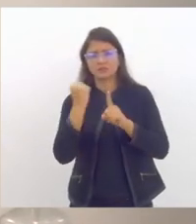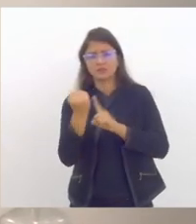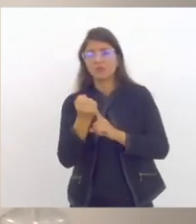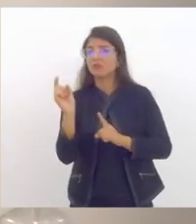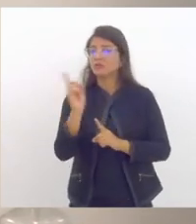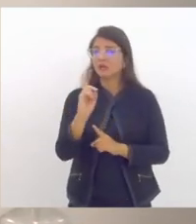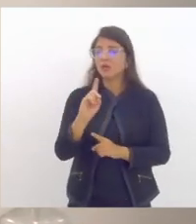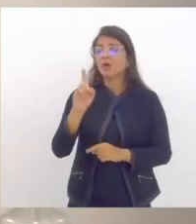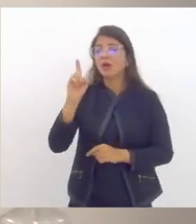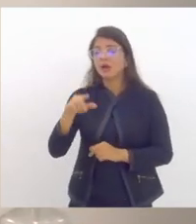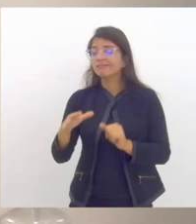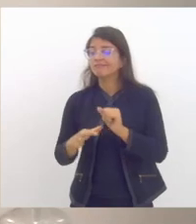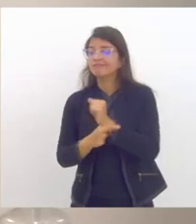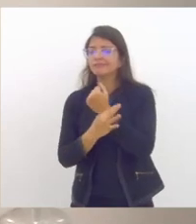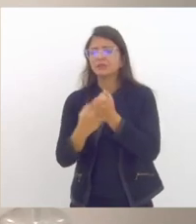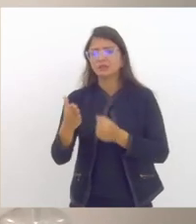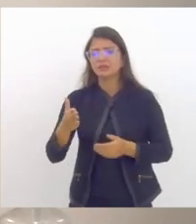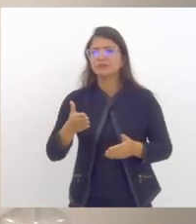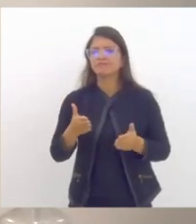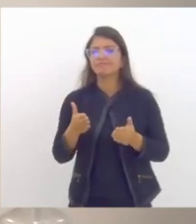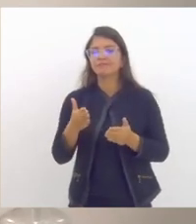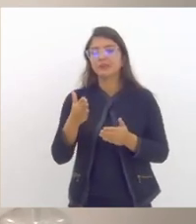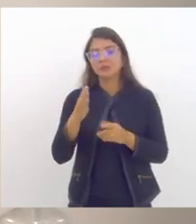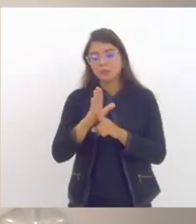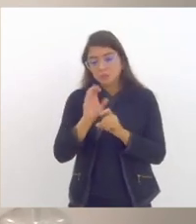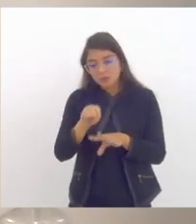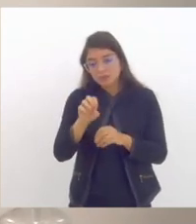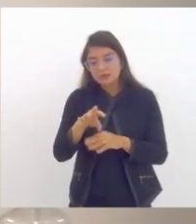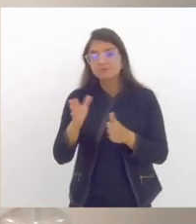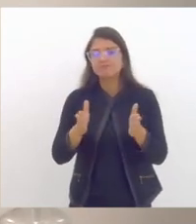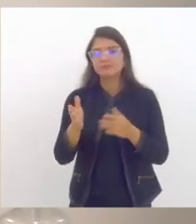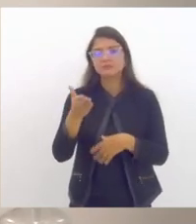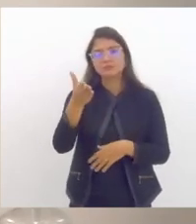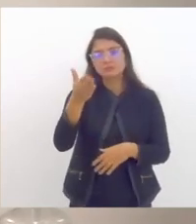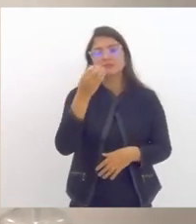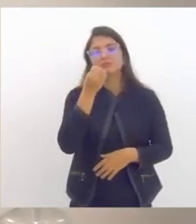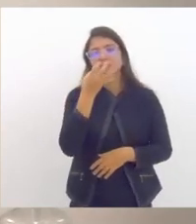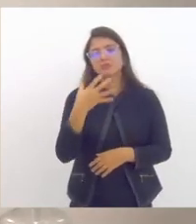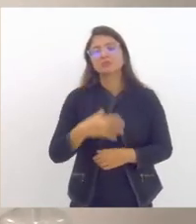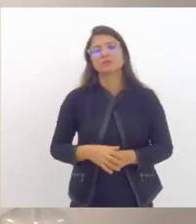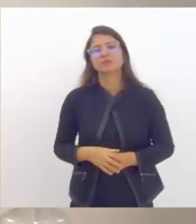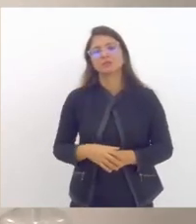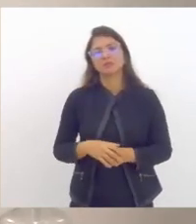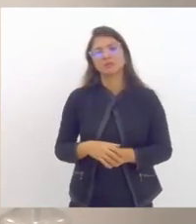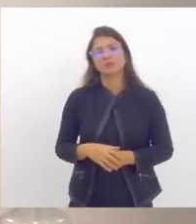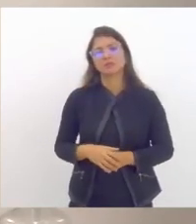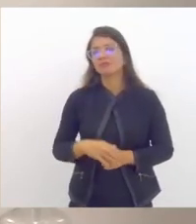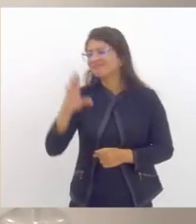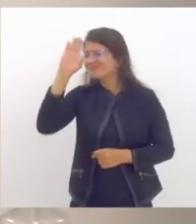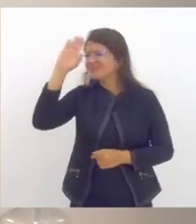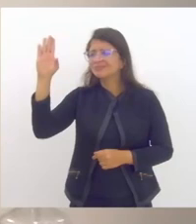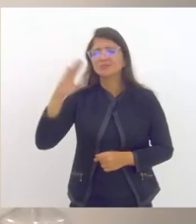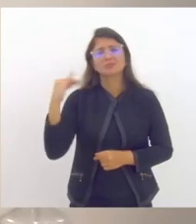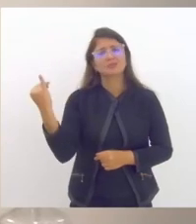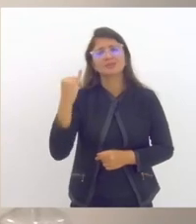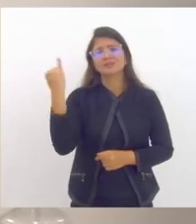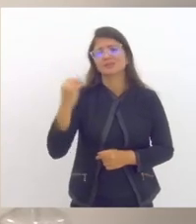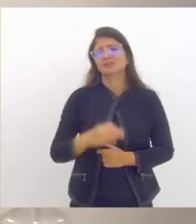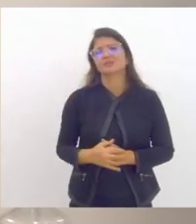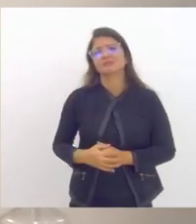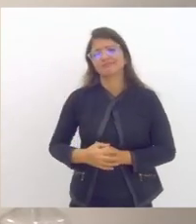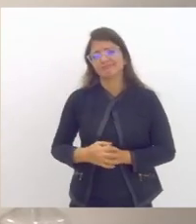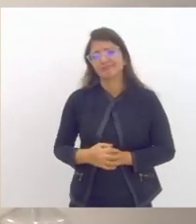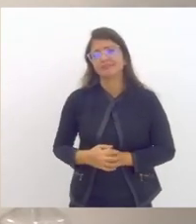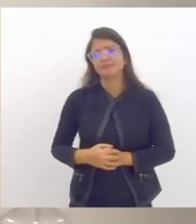o acesso à educação ela é uma ação fundamental voltada e desenvolvida na escola ontem o presidente da república